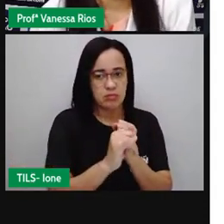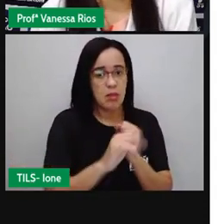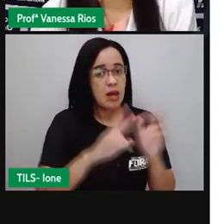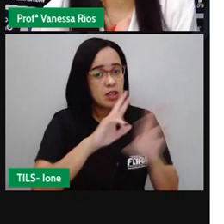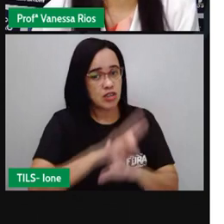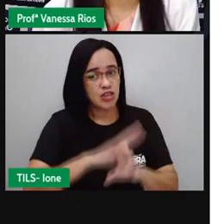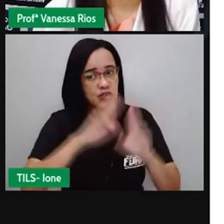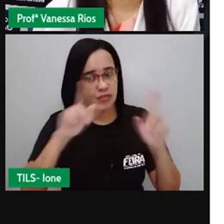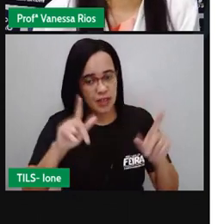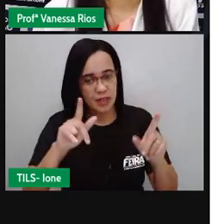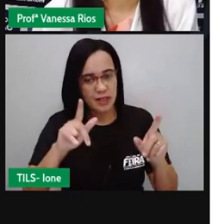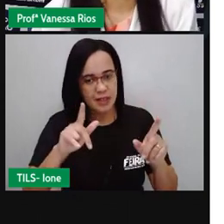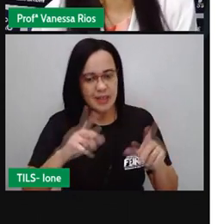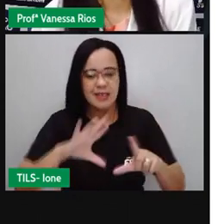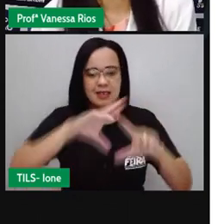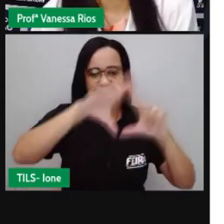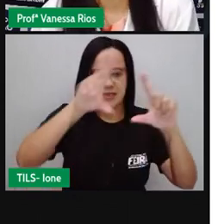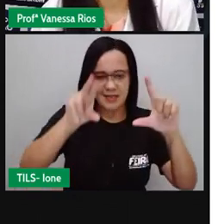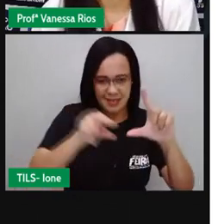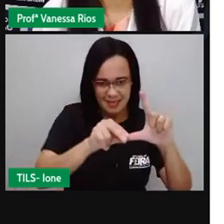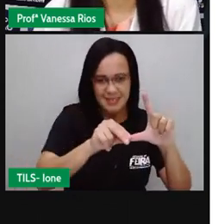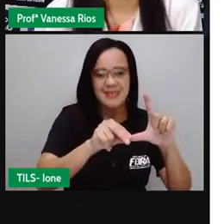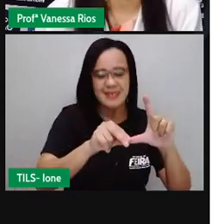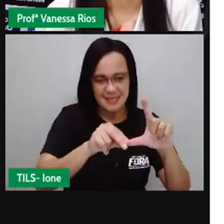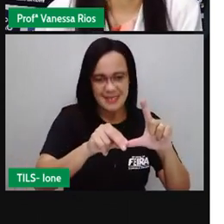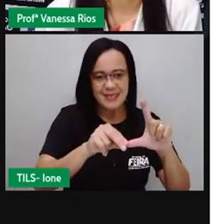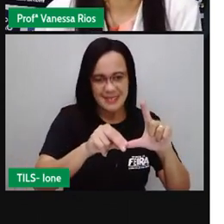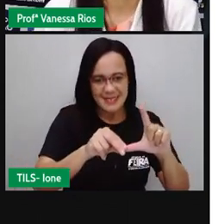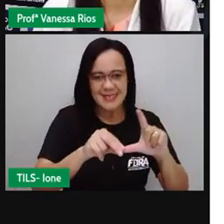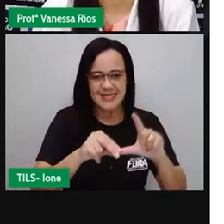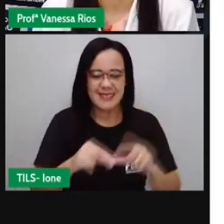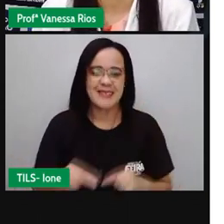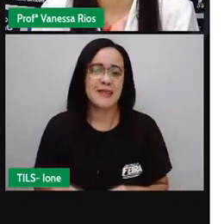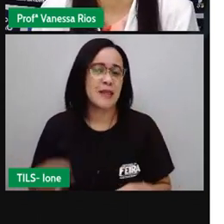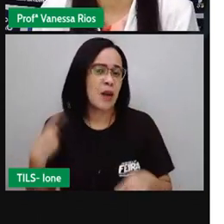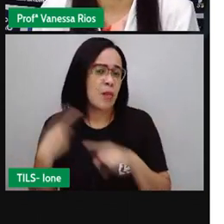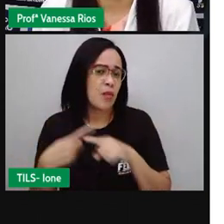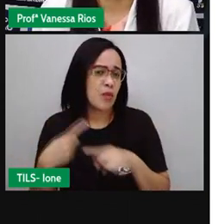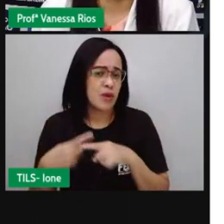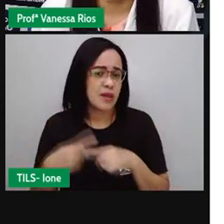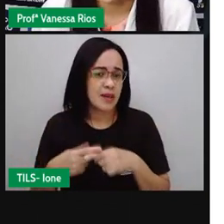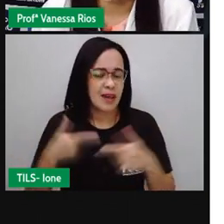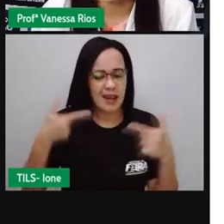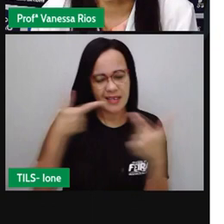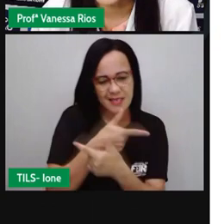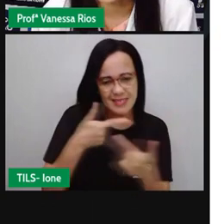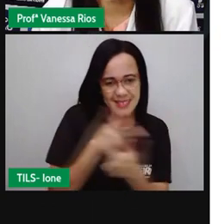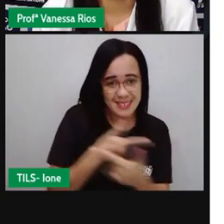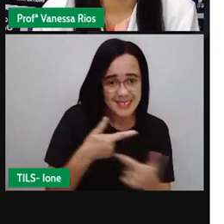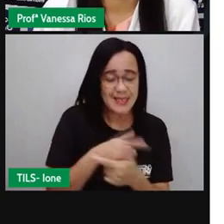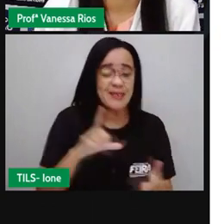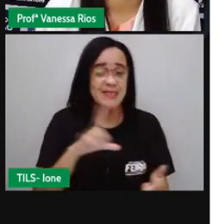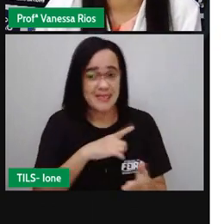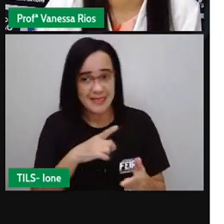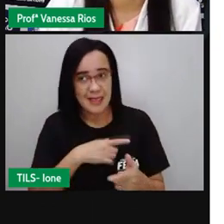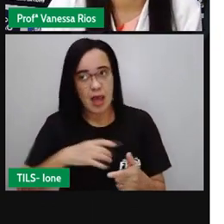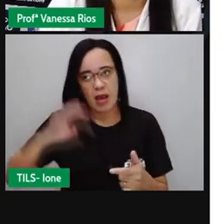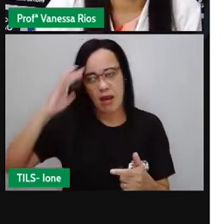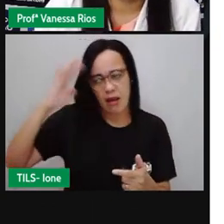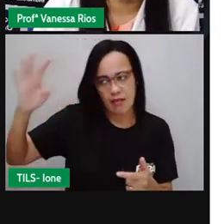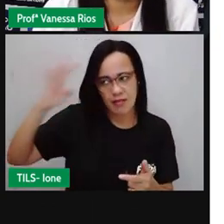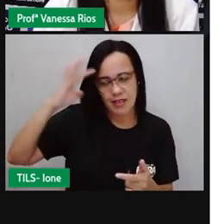apesar do tom humorístico apesar do tom reflexivo e crítico em relação a assuntos do